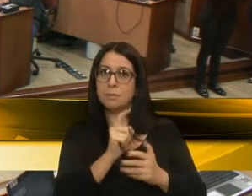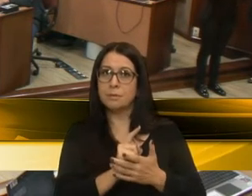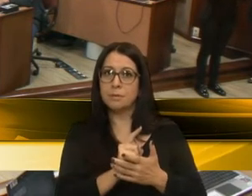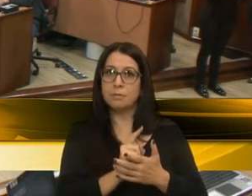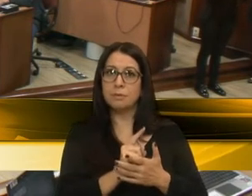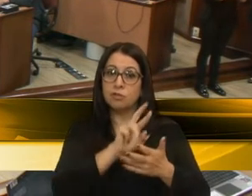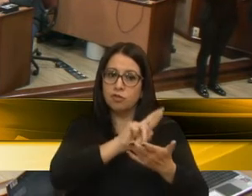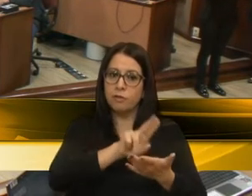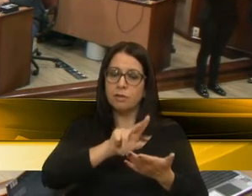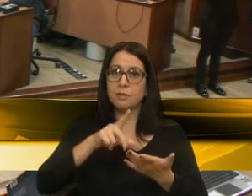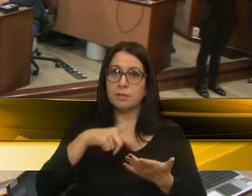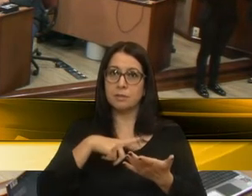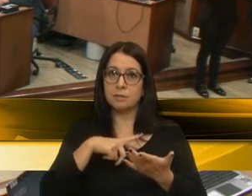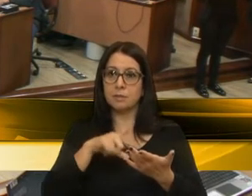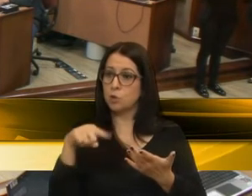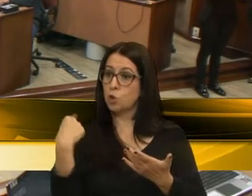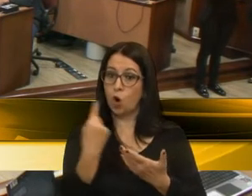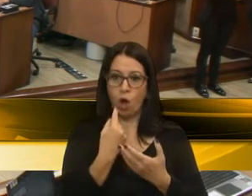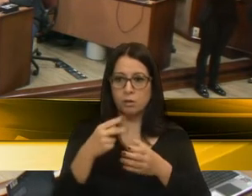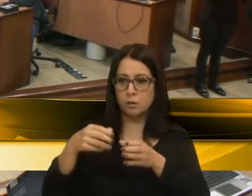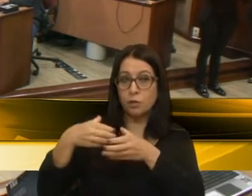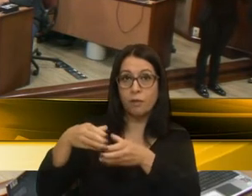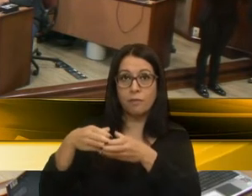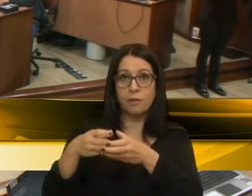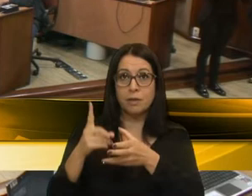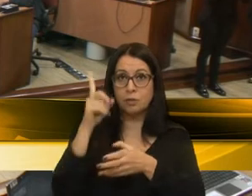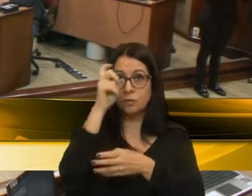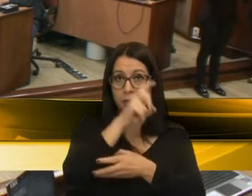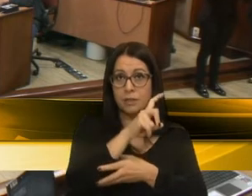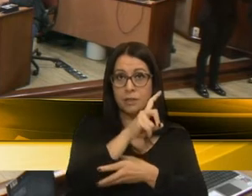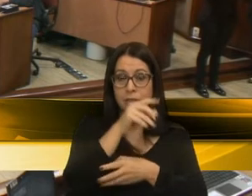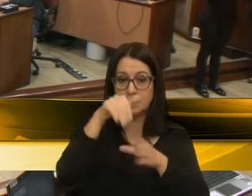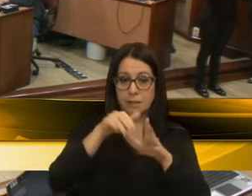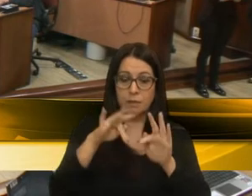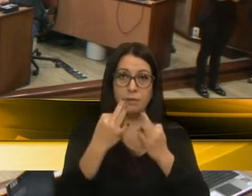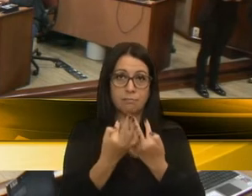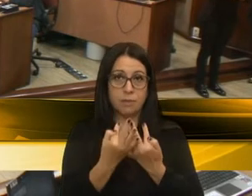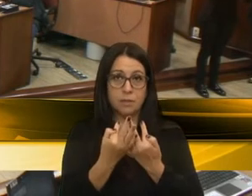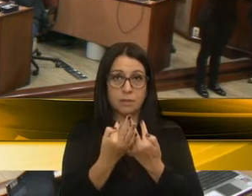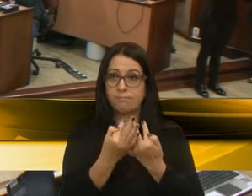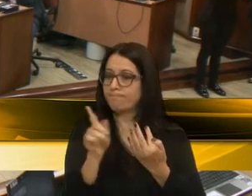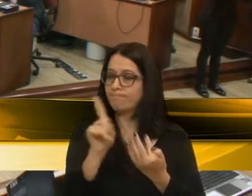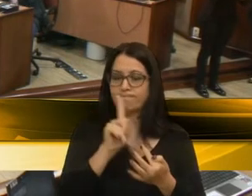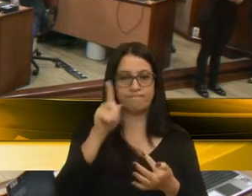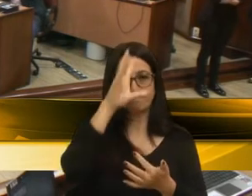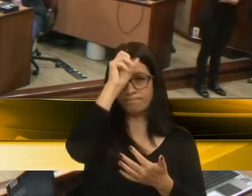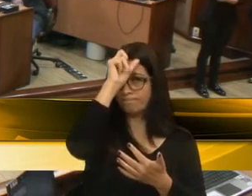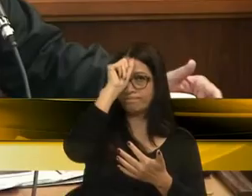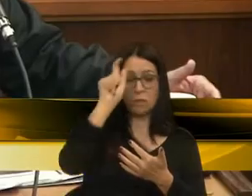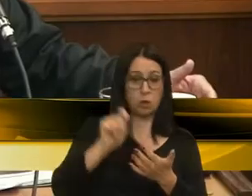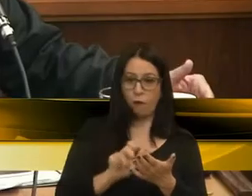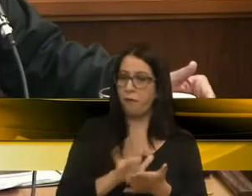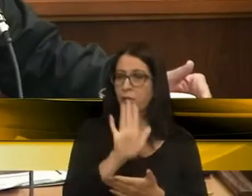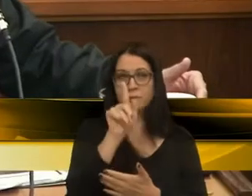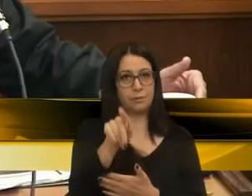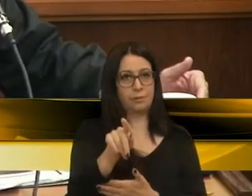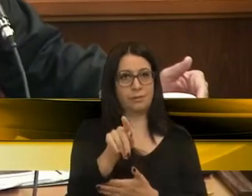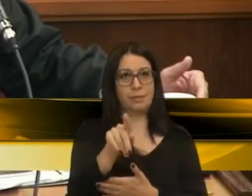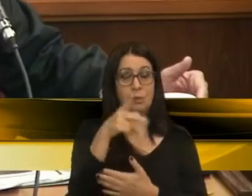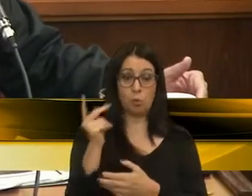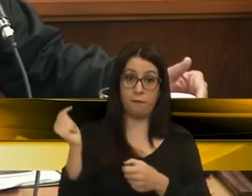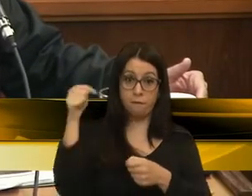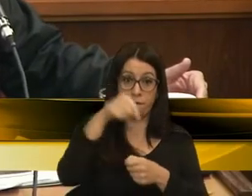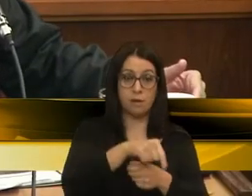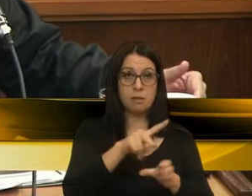as diferenças que tem. Se nós não convivermos com alguma dificuldade na nossa família, a gente não aprende, a gente não valoriza. Então, a sua